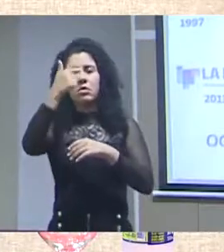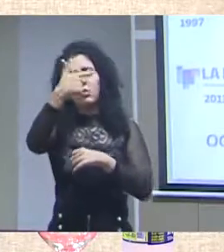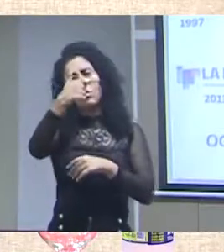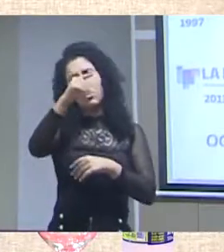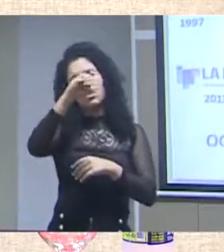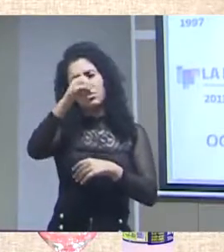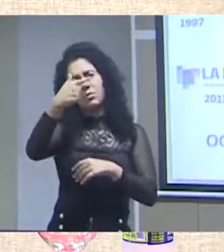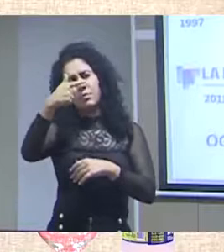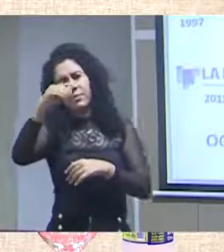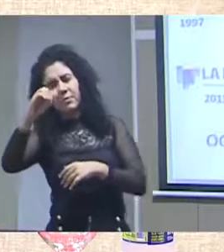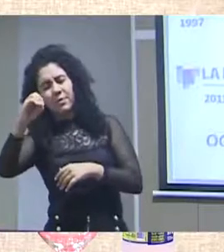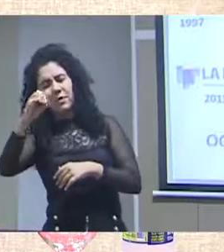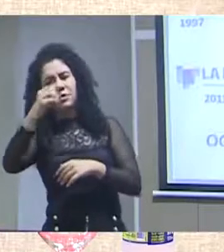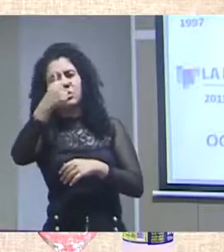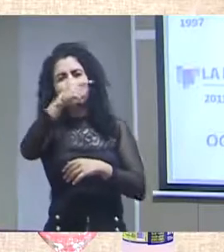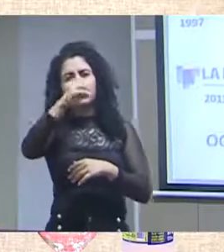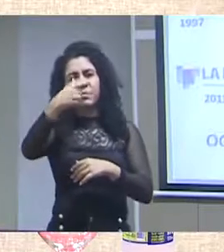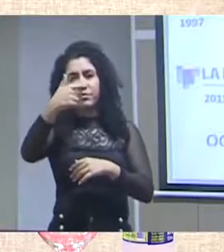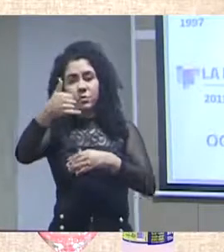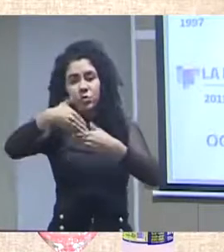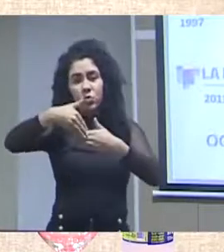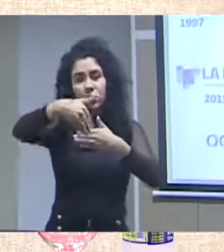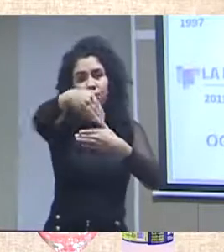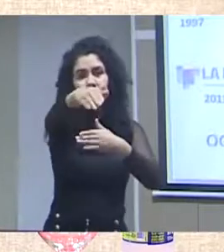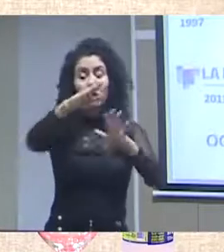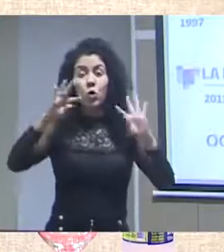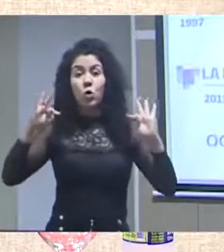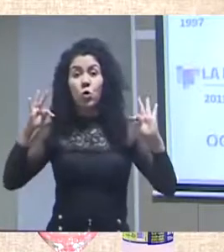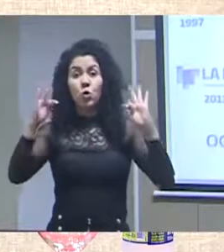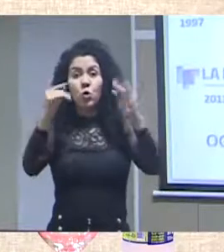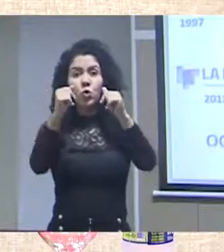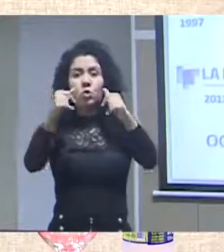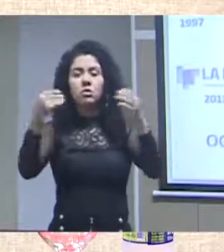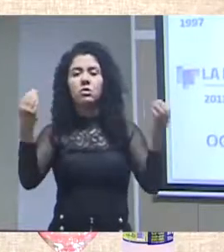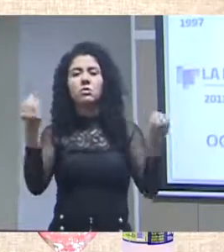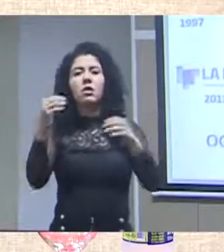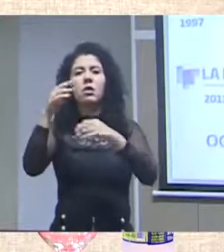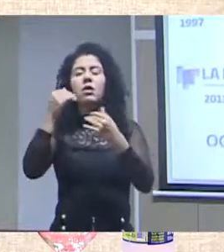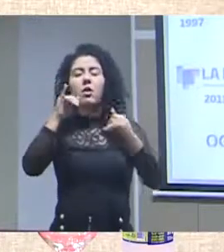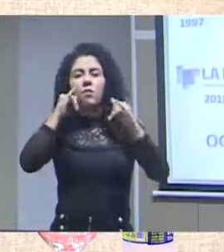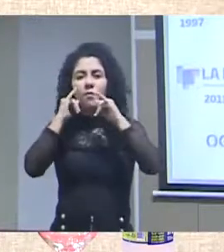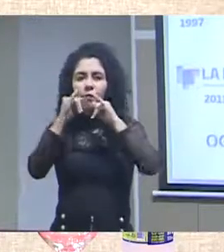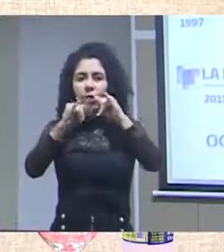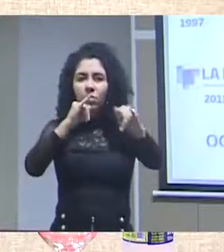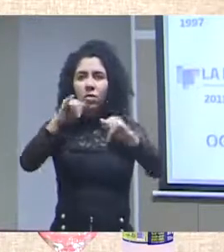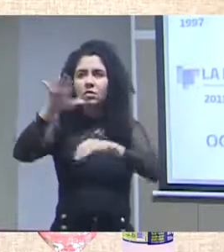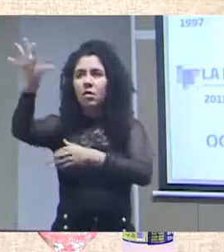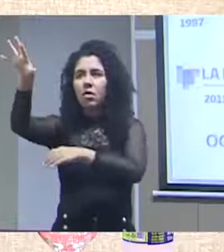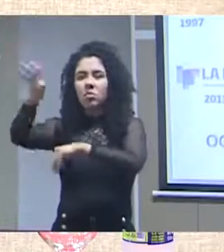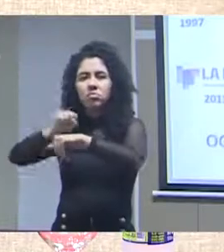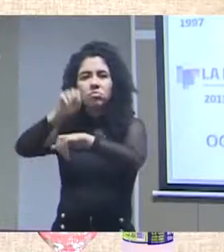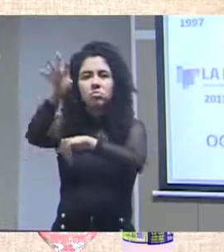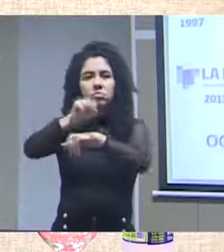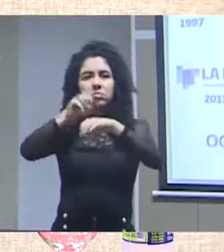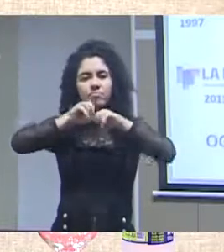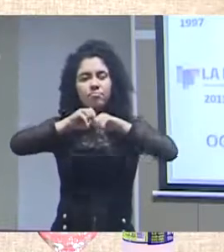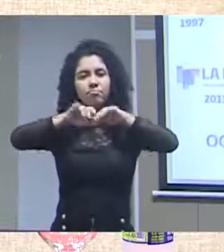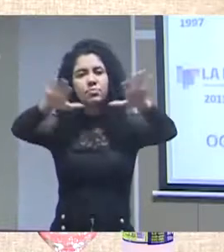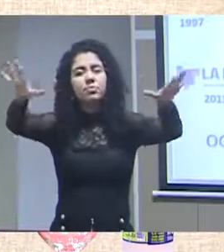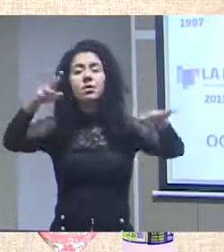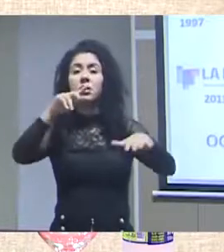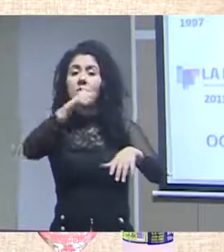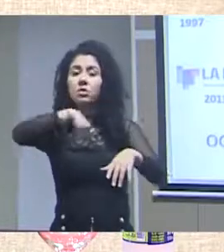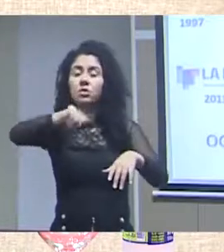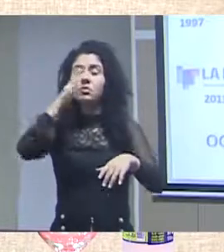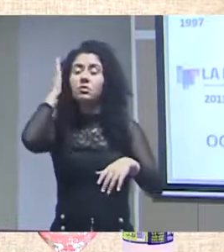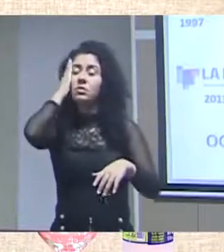ano de 2020, 2021, todas as publicações científicas devem estar em acesso aberto, a gente sabe que tem um conjunto de